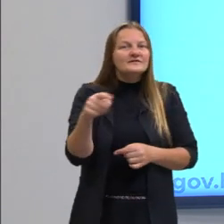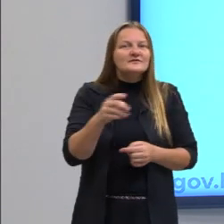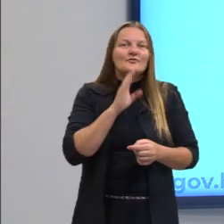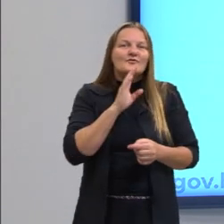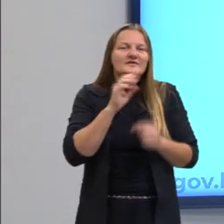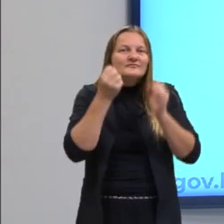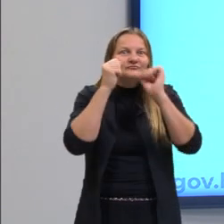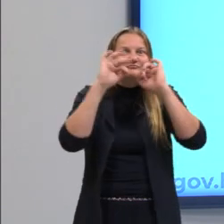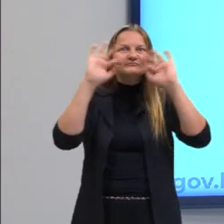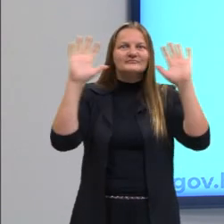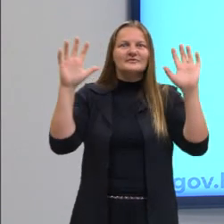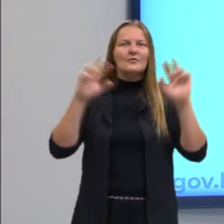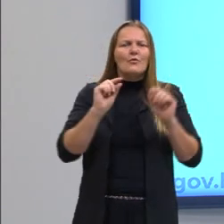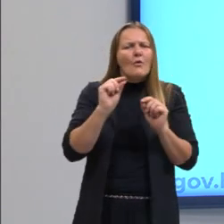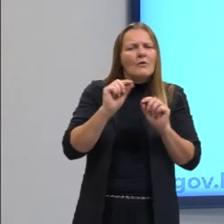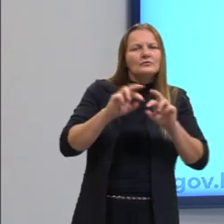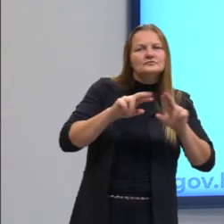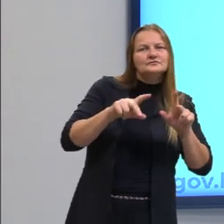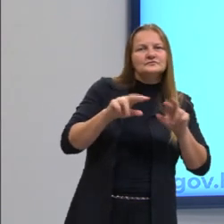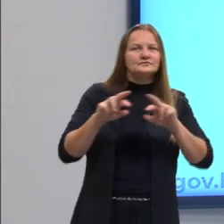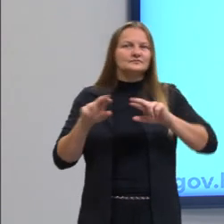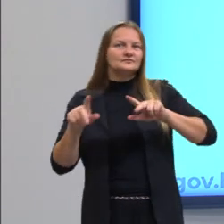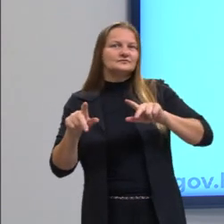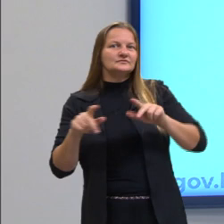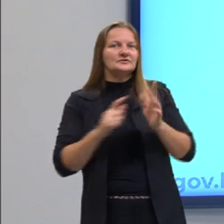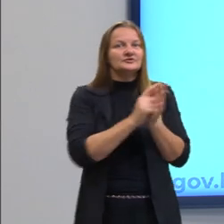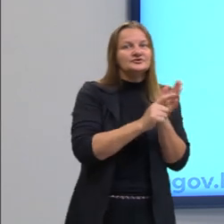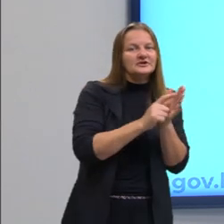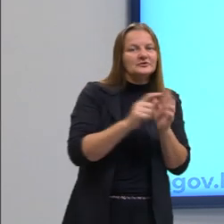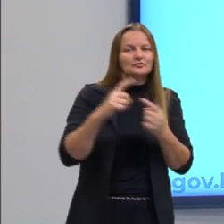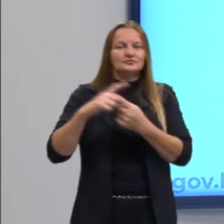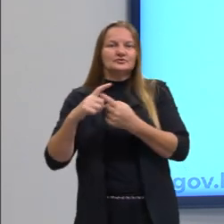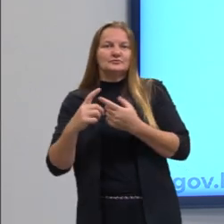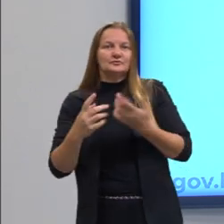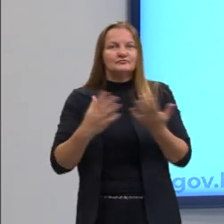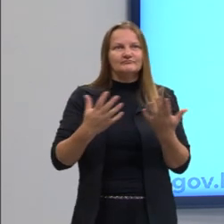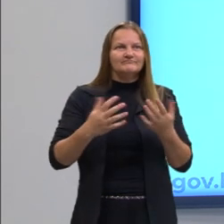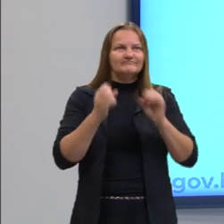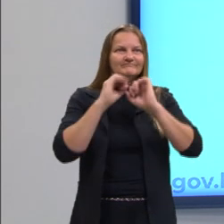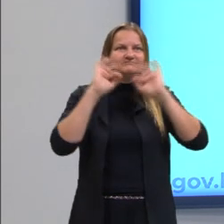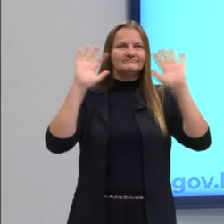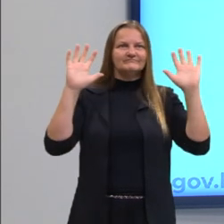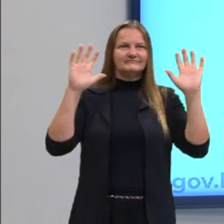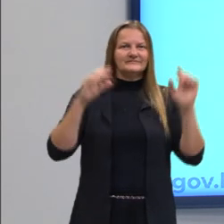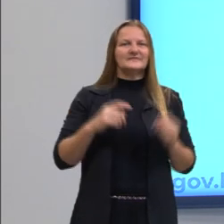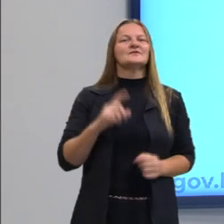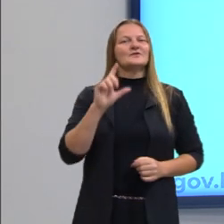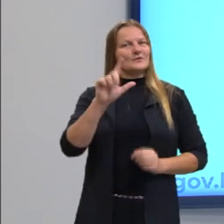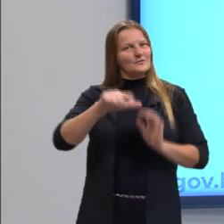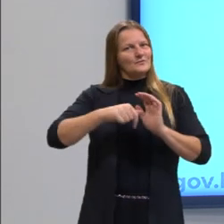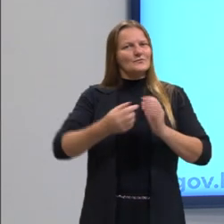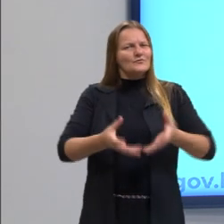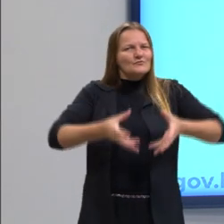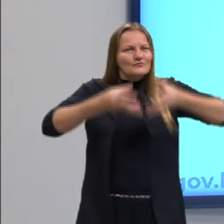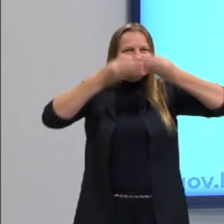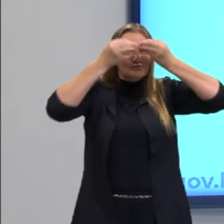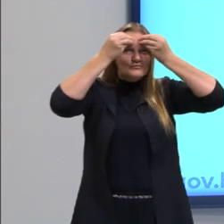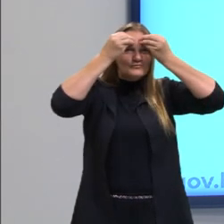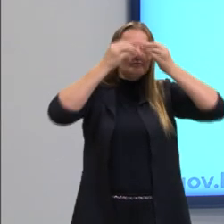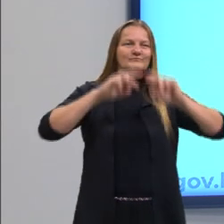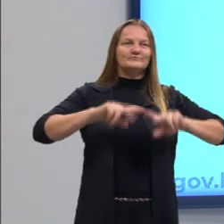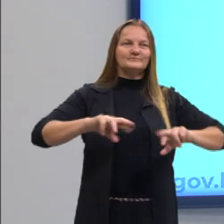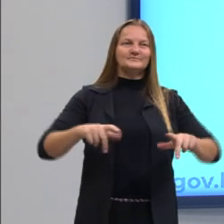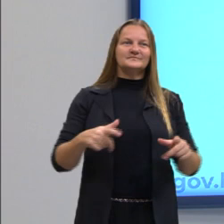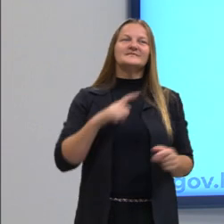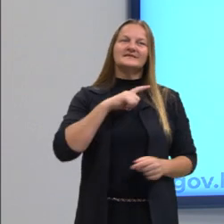compreender a diferença entre o gênero e entre o tipo, para, sim, compreender também as diferenças que vão